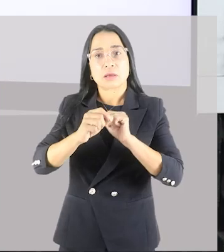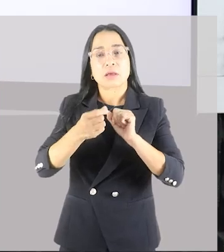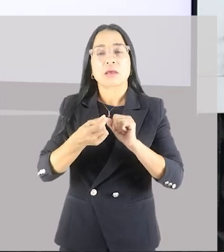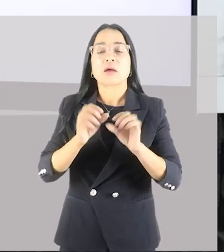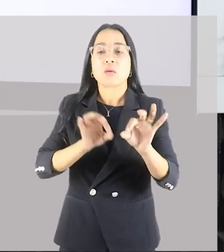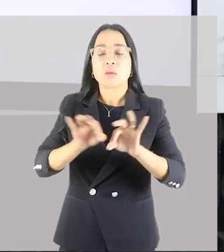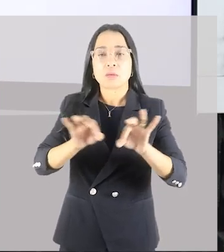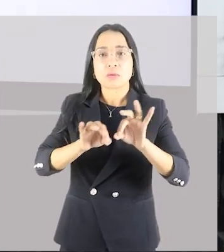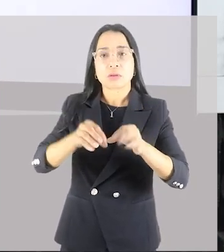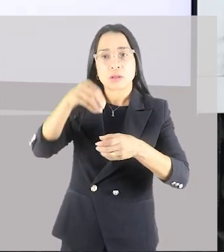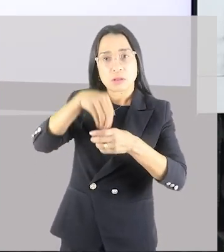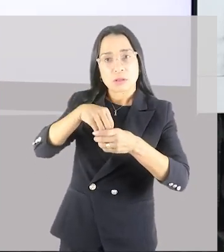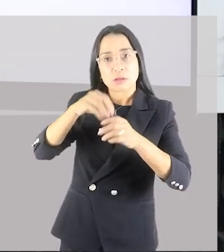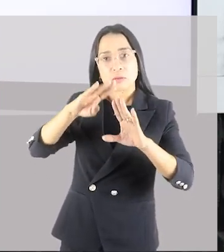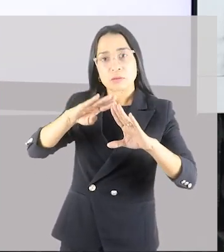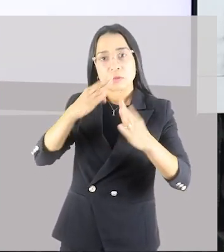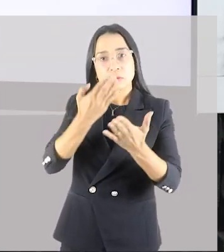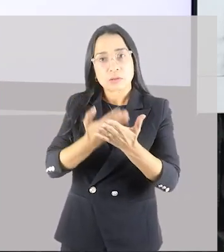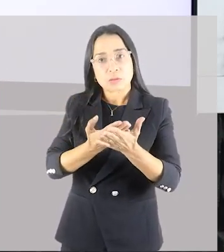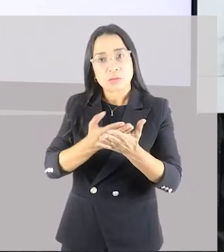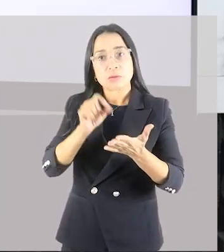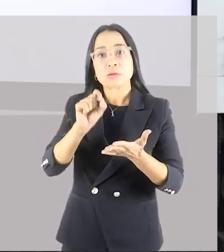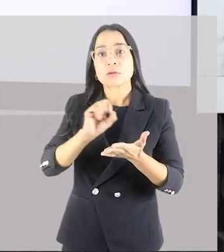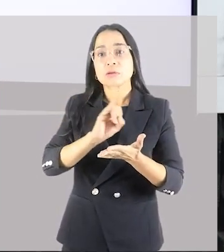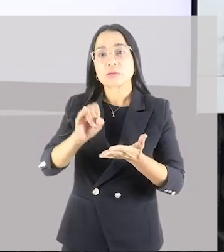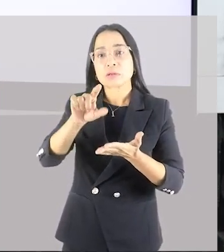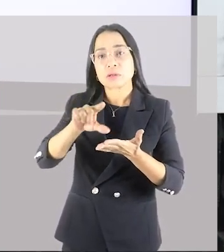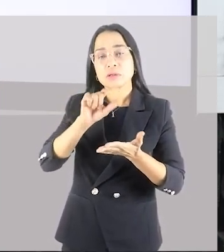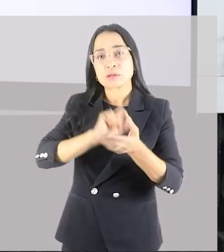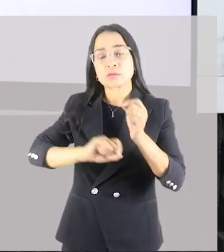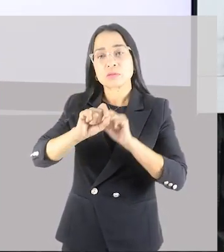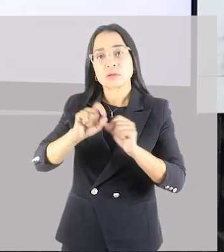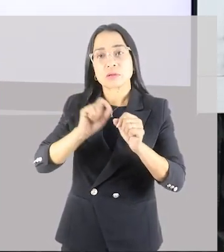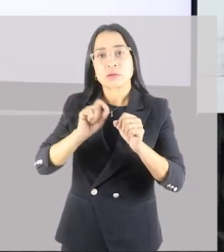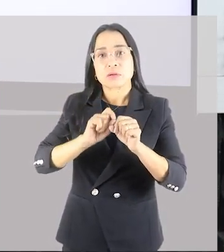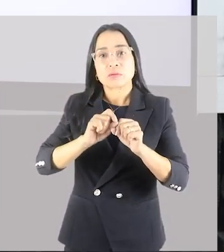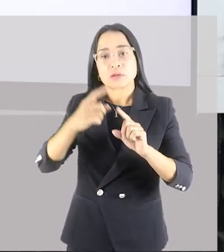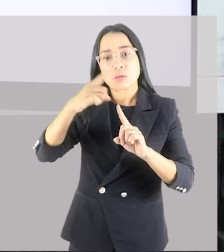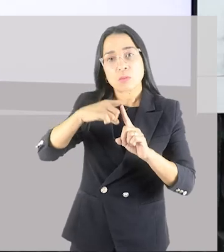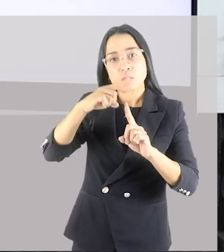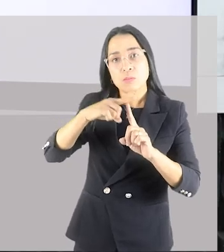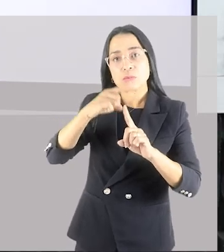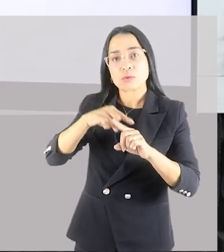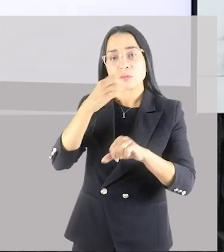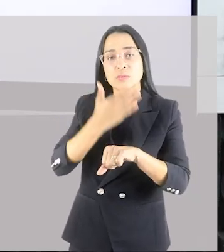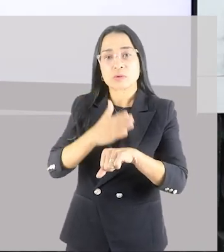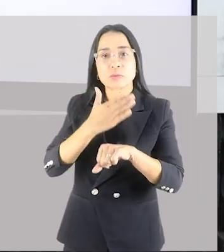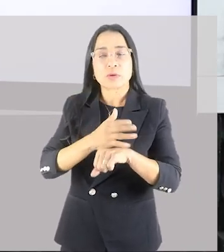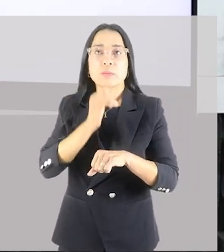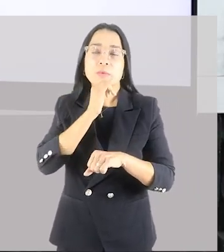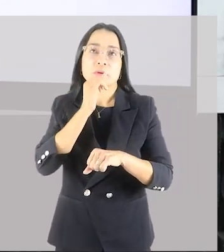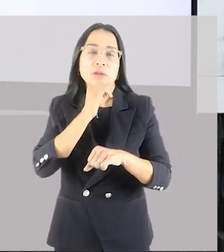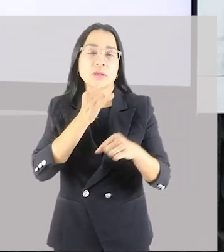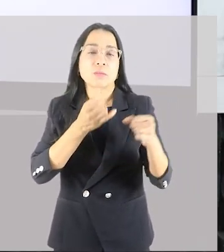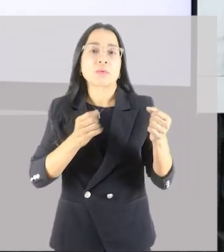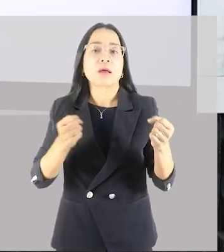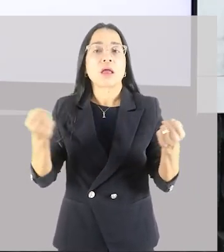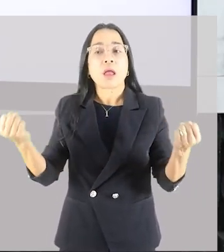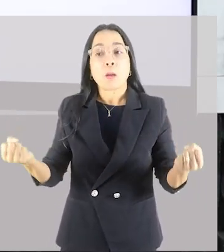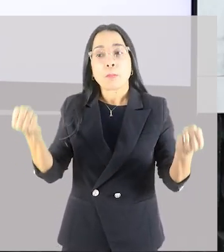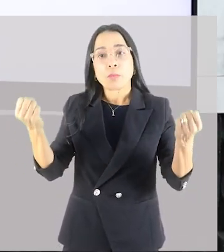praticar um esporte ou se vocês escolherem fazer alguma modalidade de exercício, musculação, treinamento